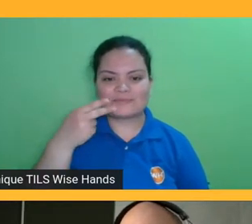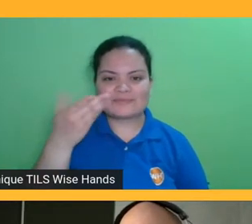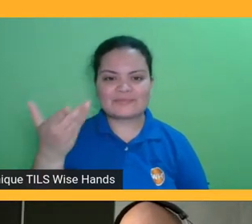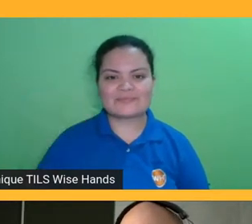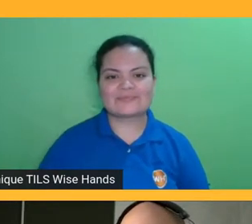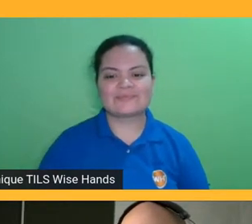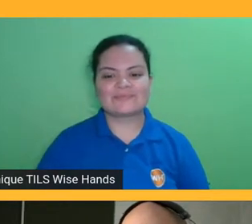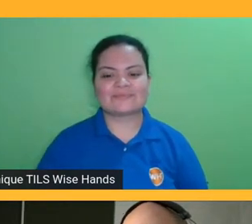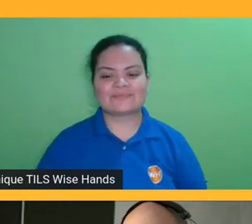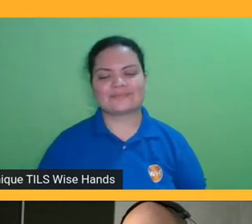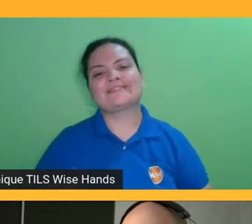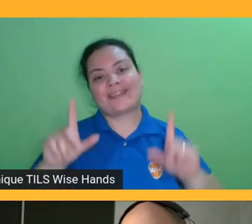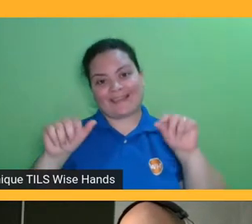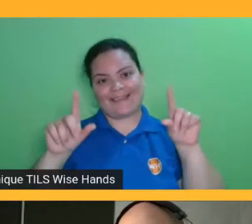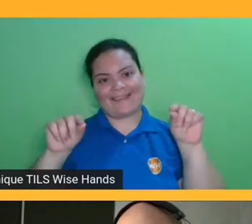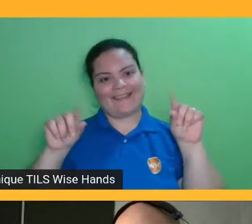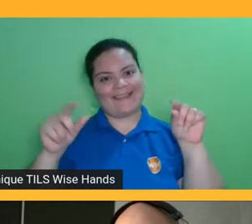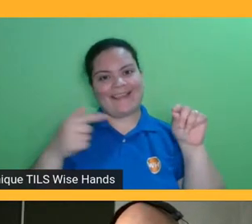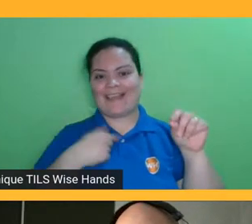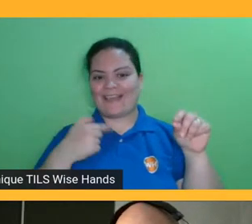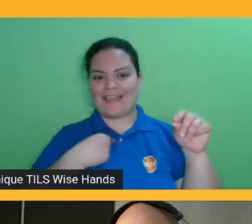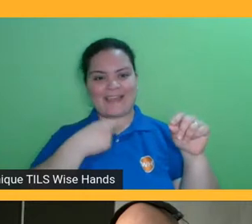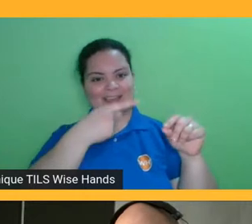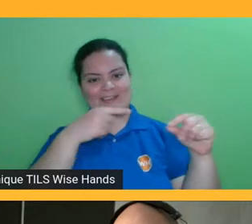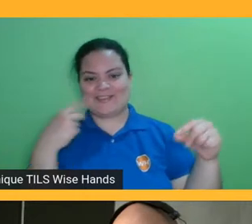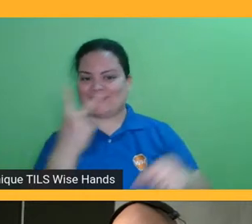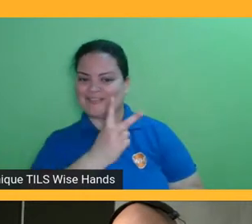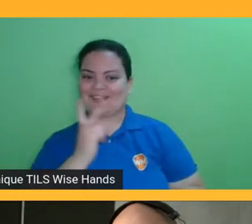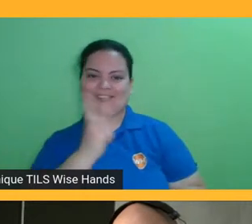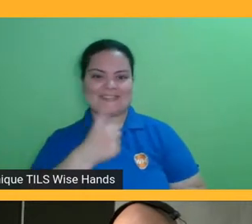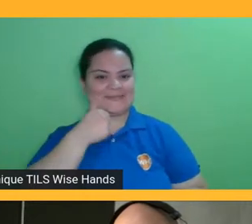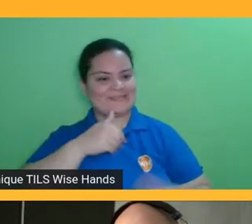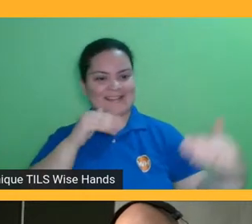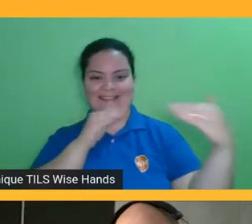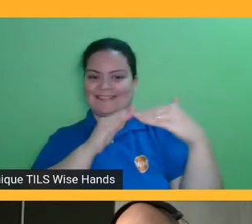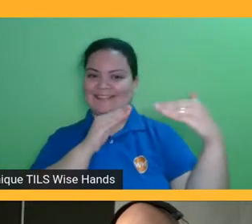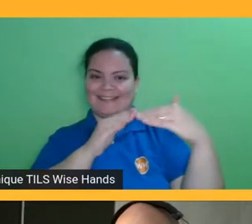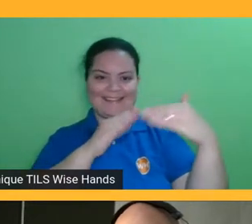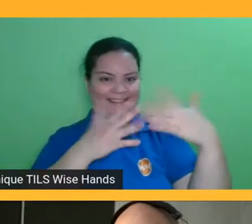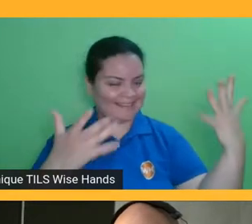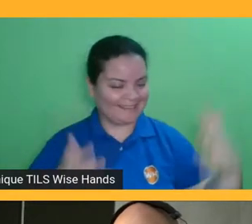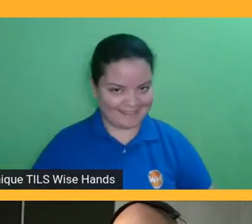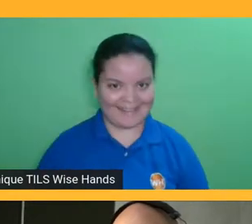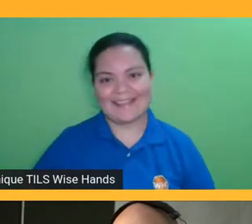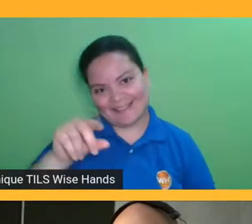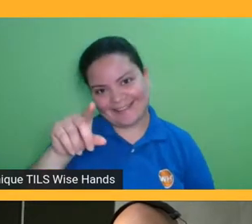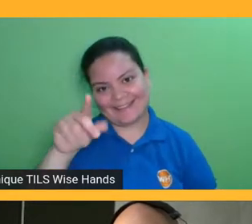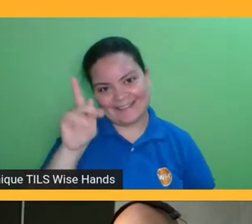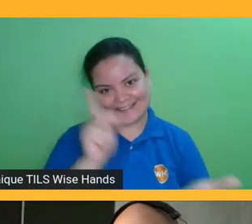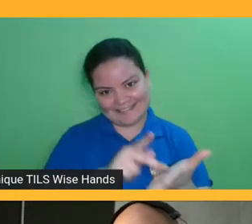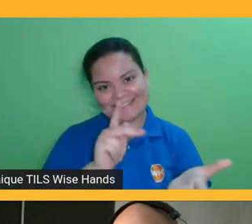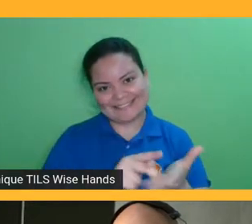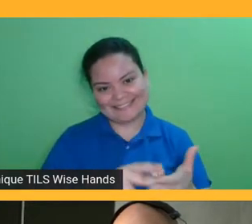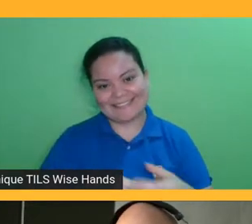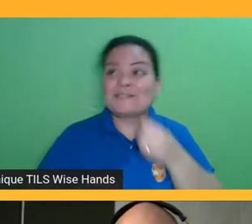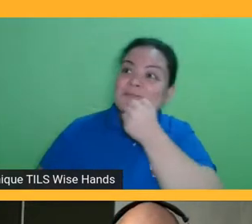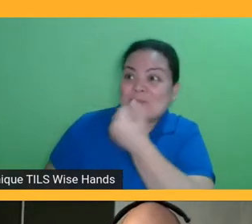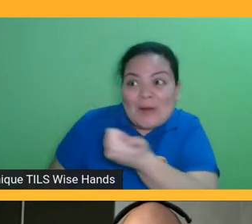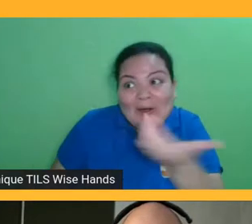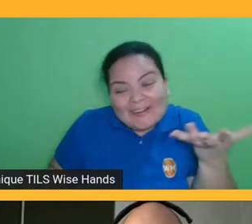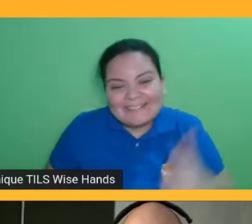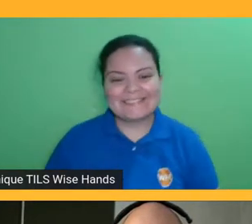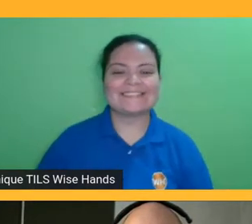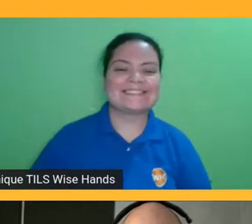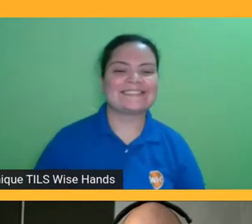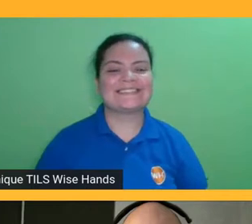eu estou sempre concordando com a Marina e eu acho que o contrário também é verdade, porque concordar